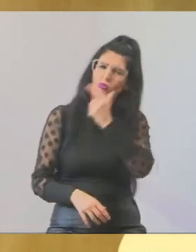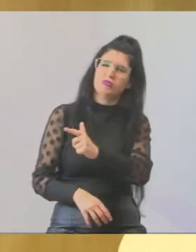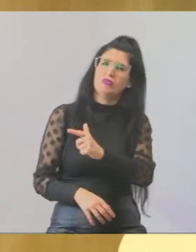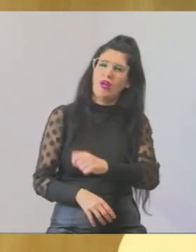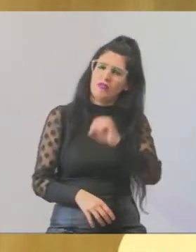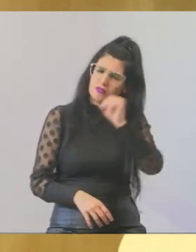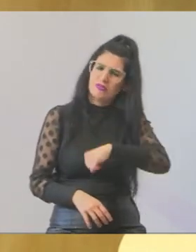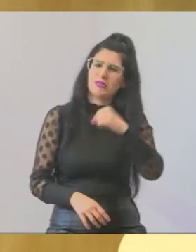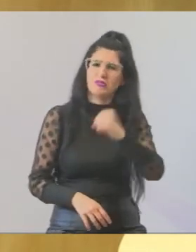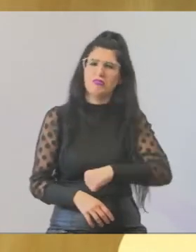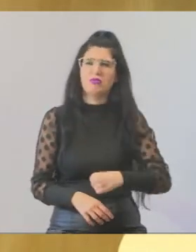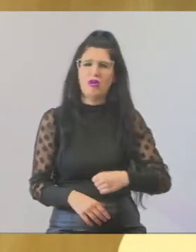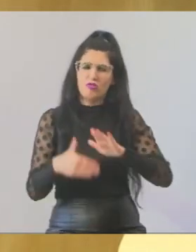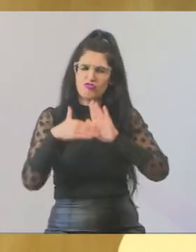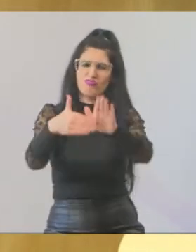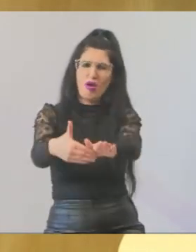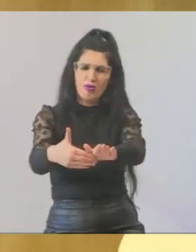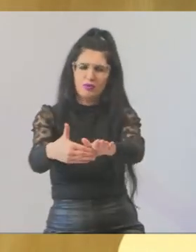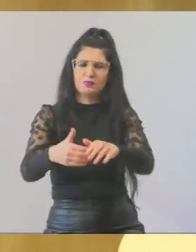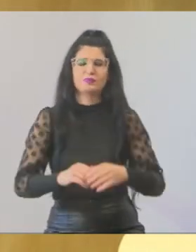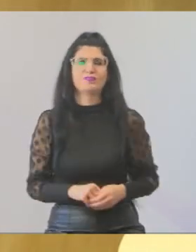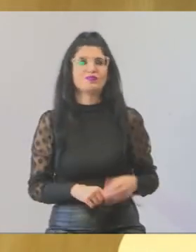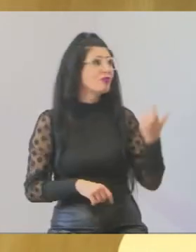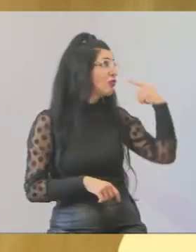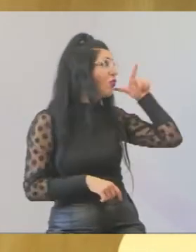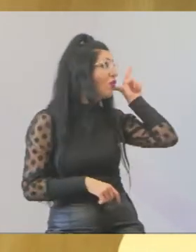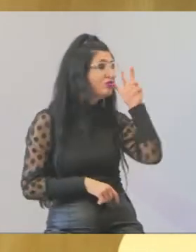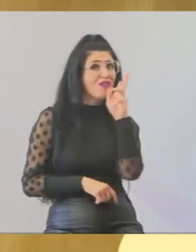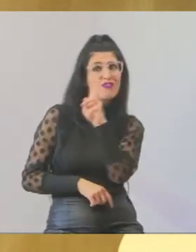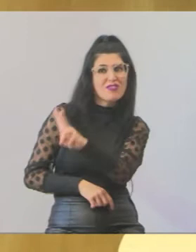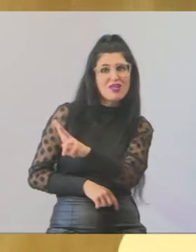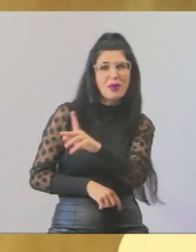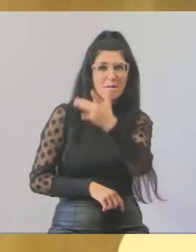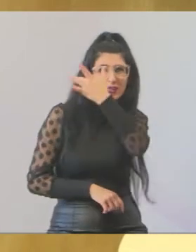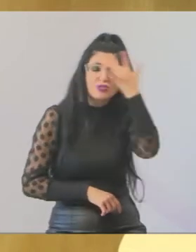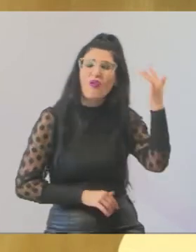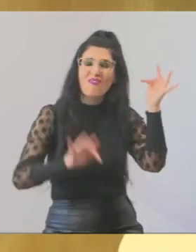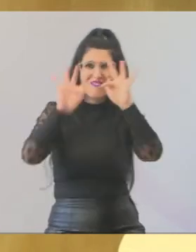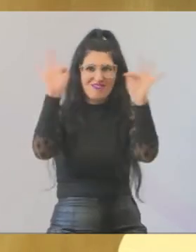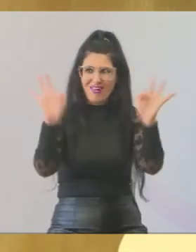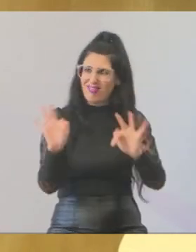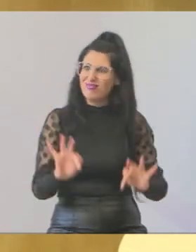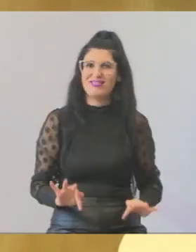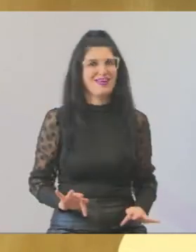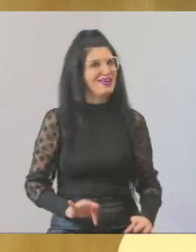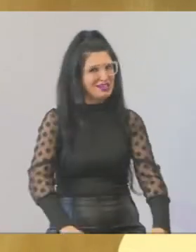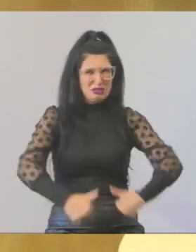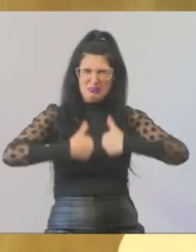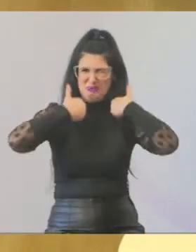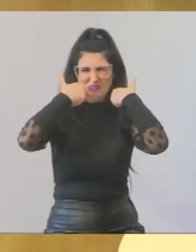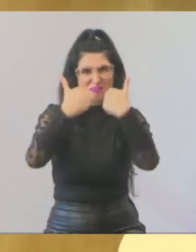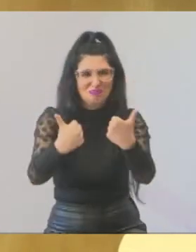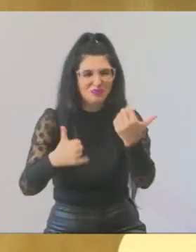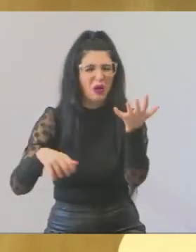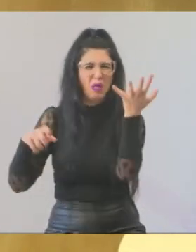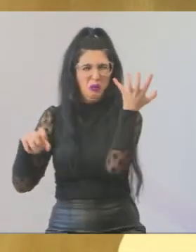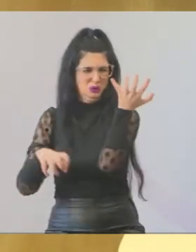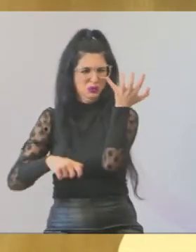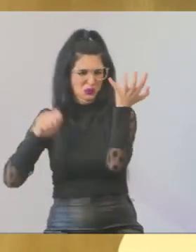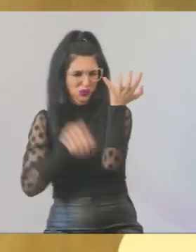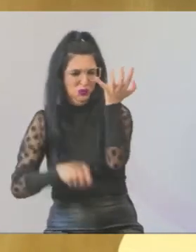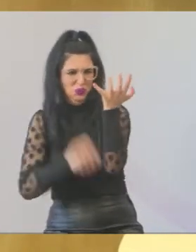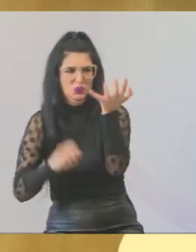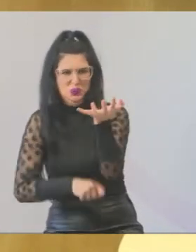aí, ontem eu vi lá a felicidade daqueles moradores lá. Então, Graucia, está feita a sua luta,